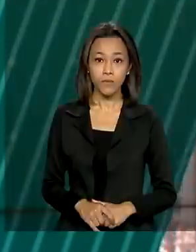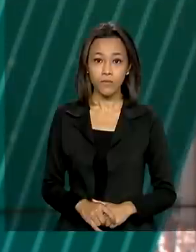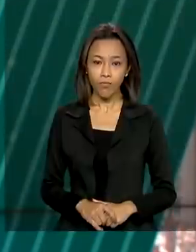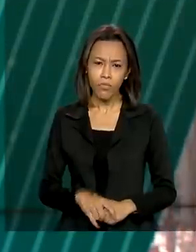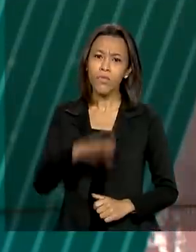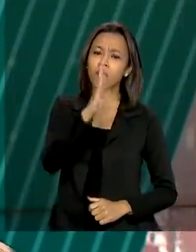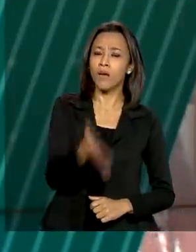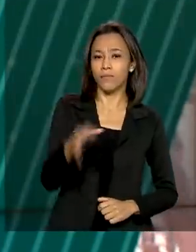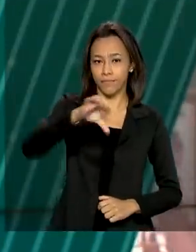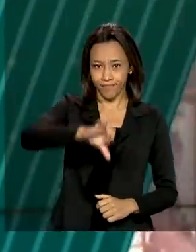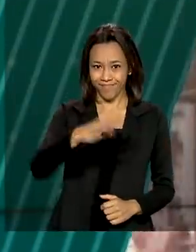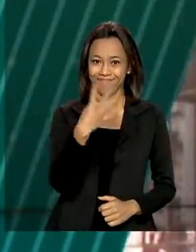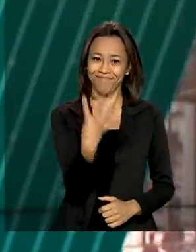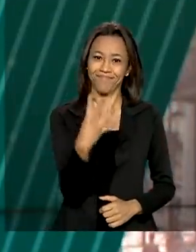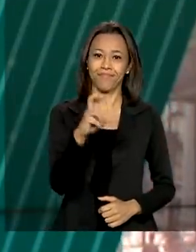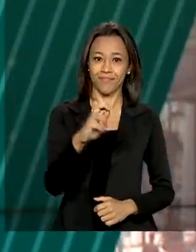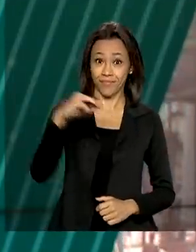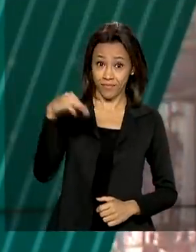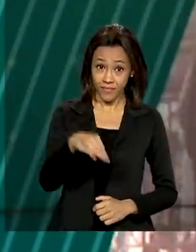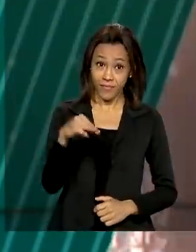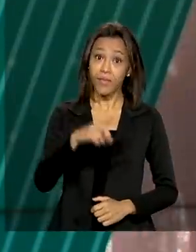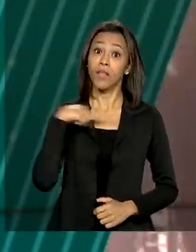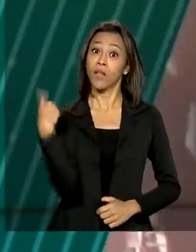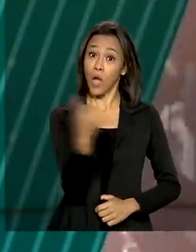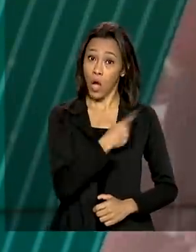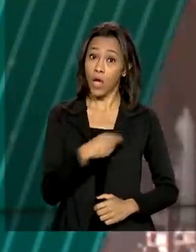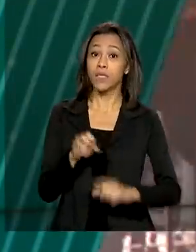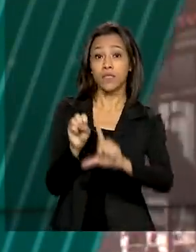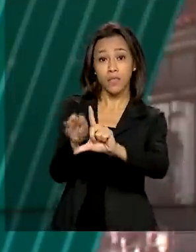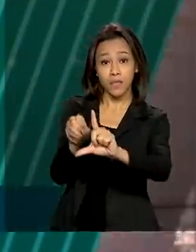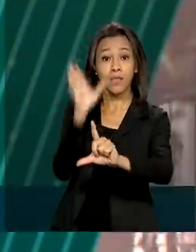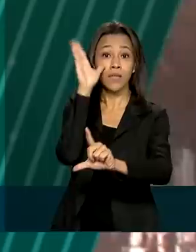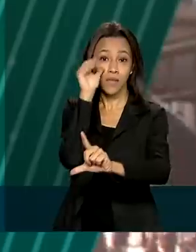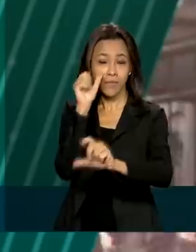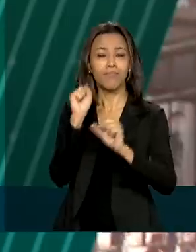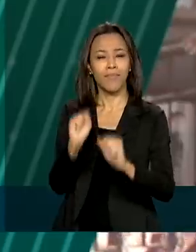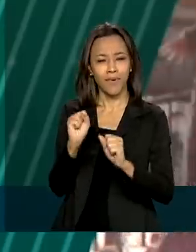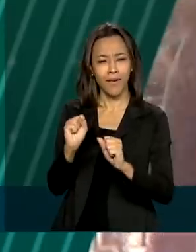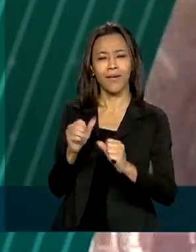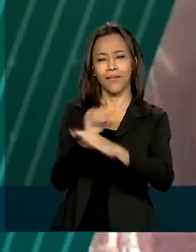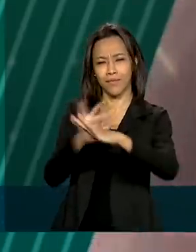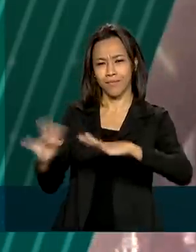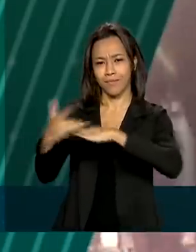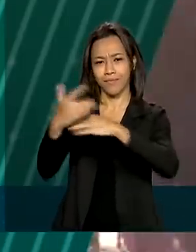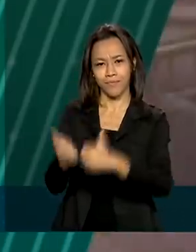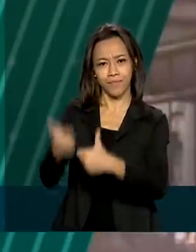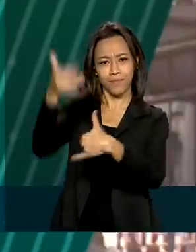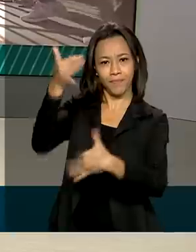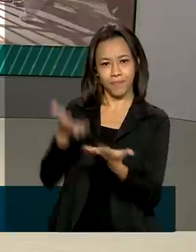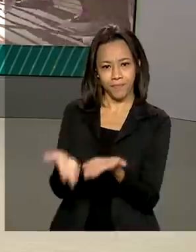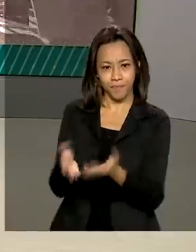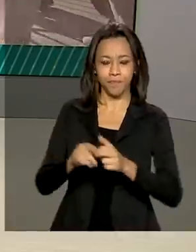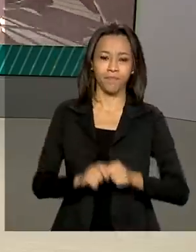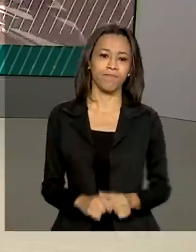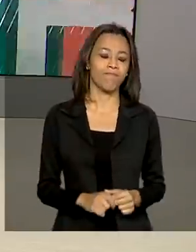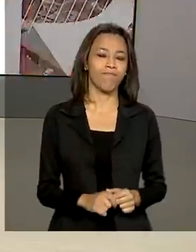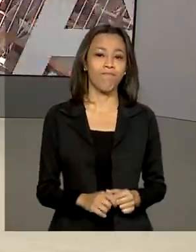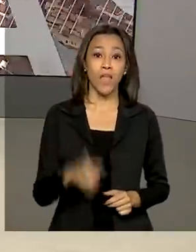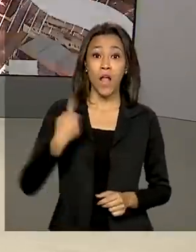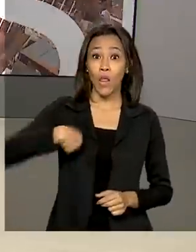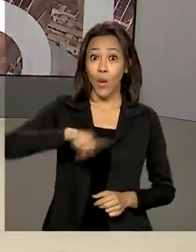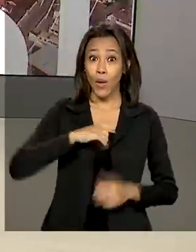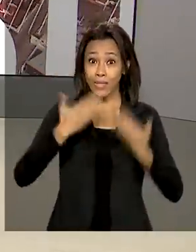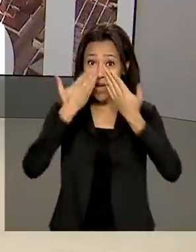São 9 horas e 45 minutos. Nós estamos ao vivo também pelas redes sociais. A gente